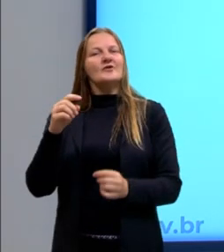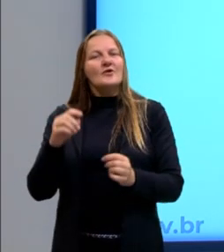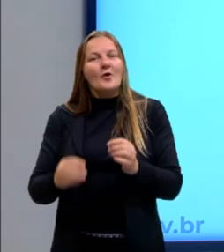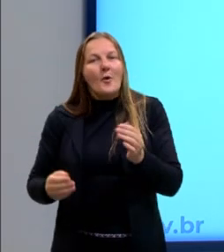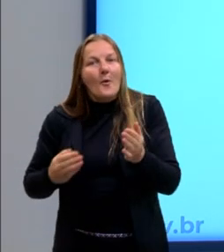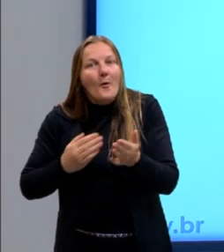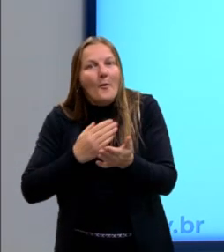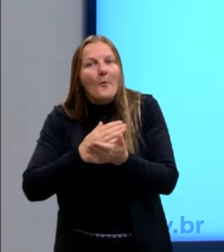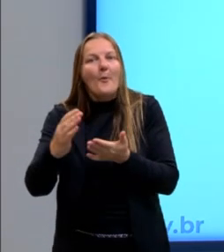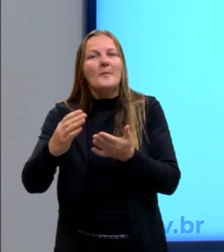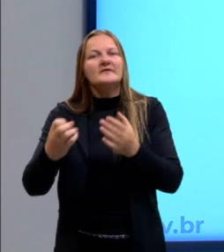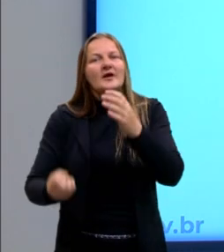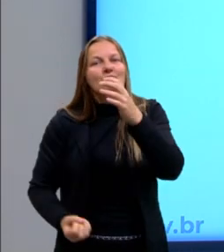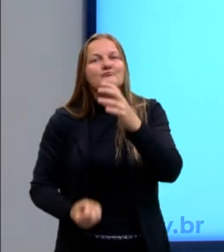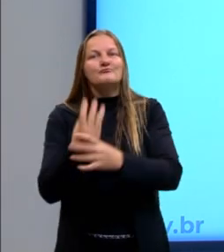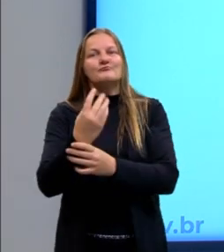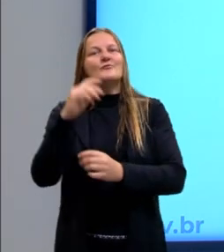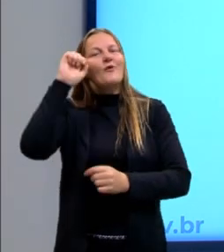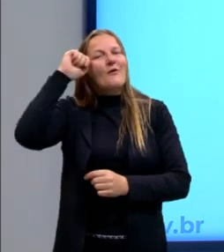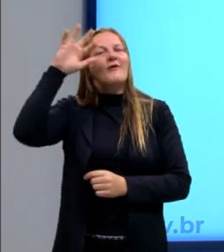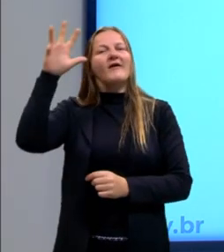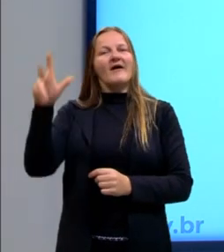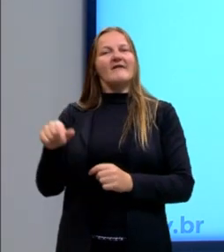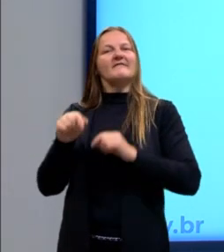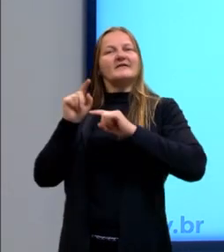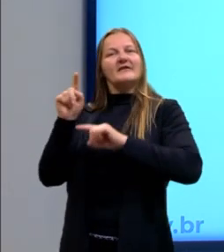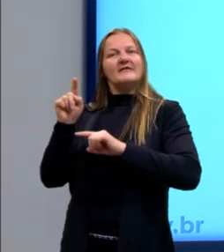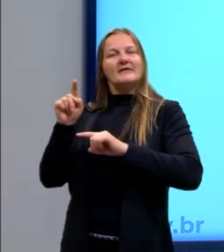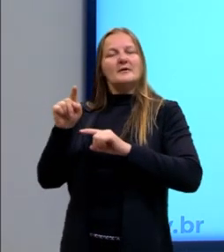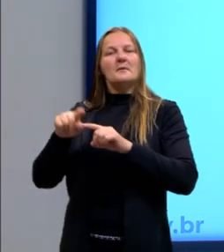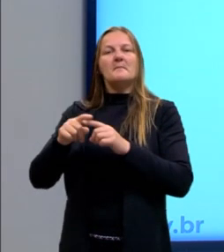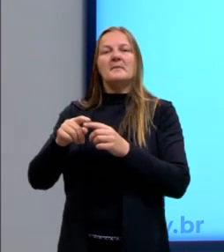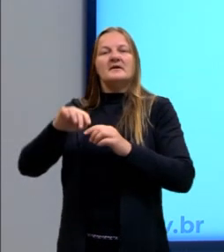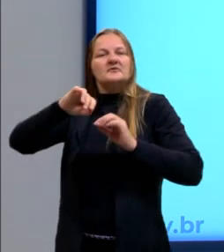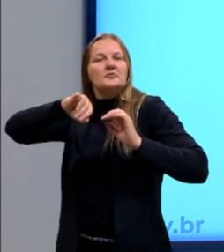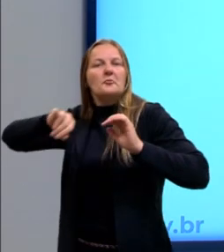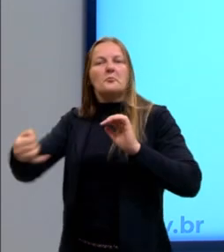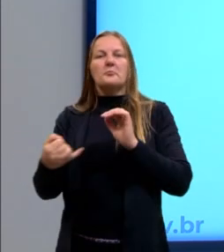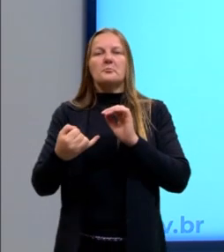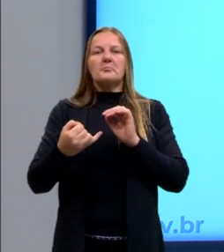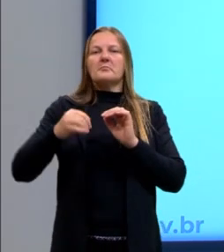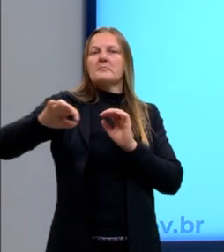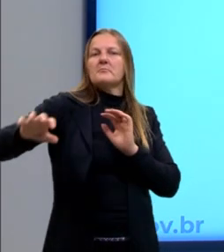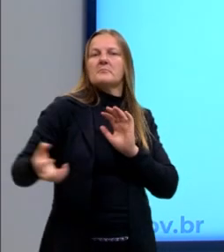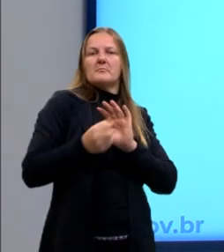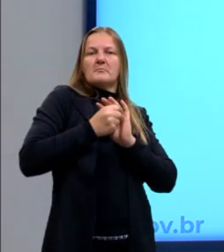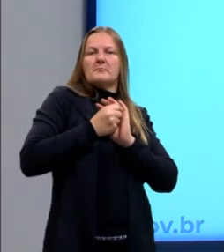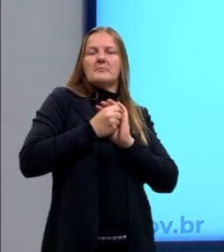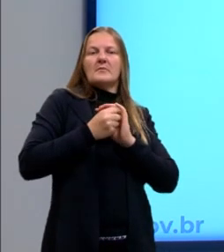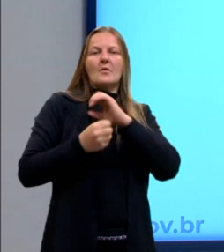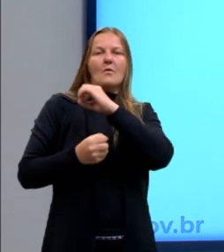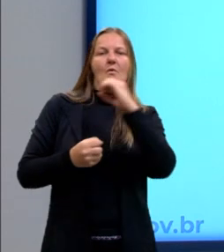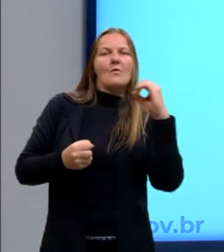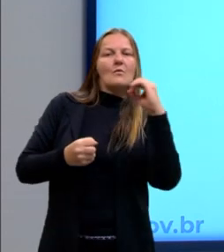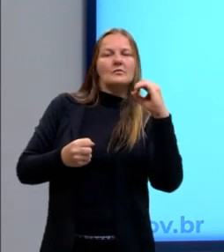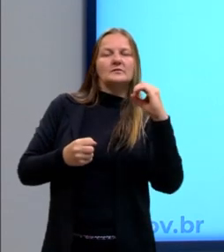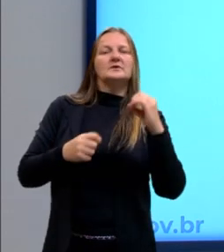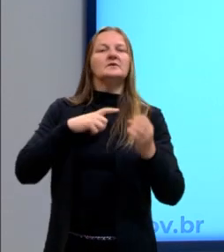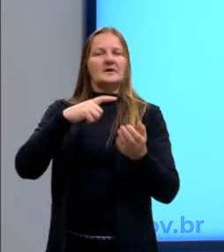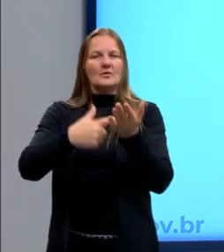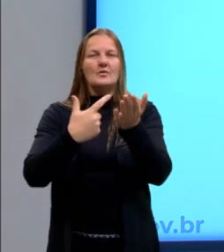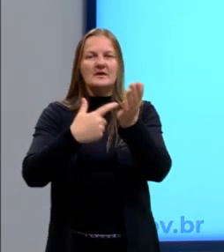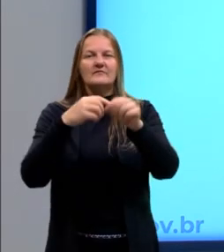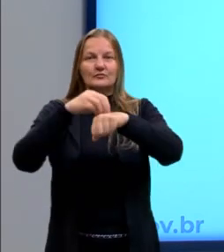partiram, surgiram no continente africano e foram apropriadas pelo Ocidente. Tem um livro muito